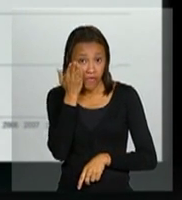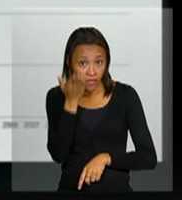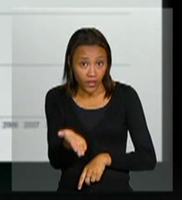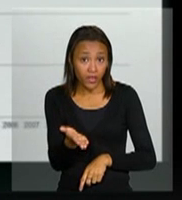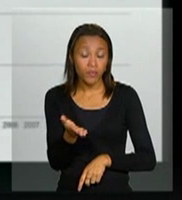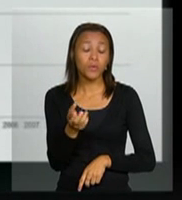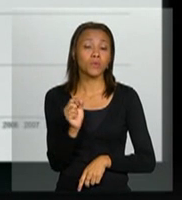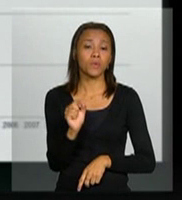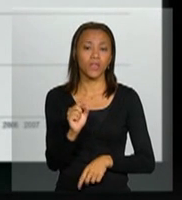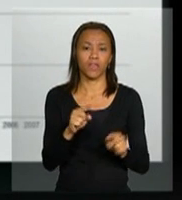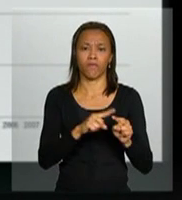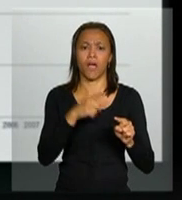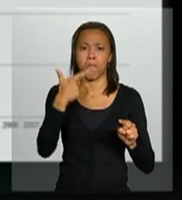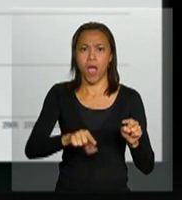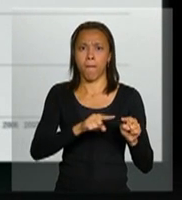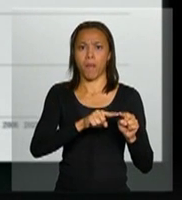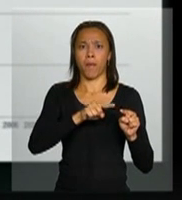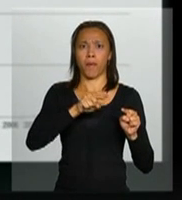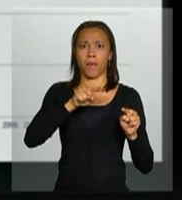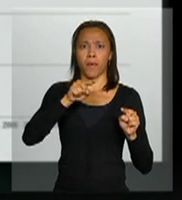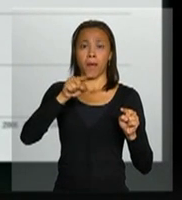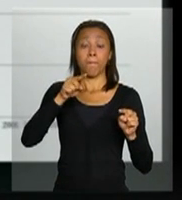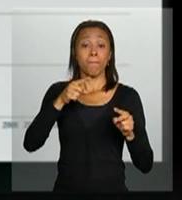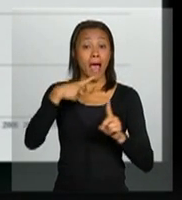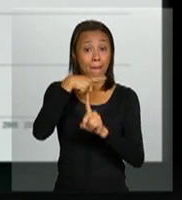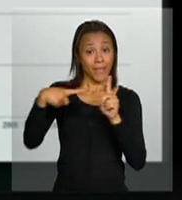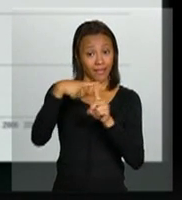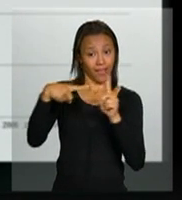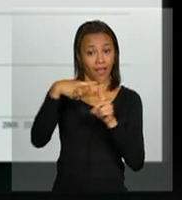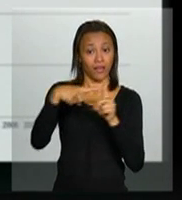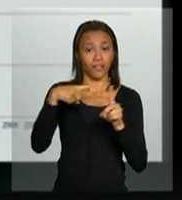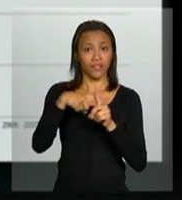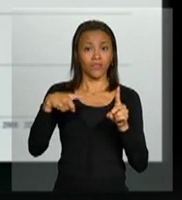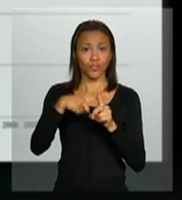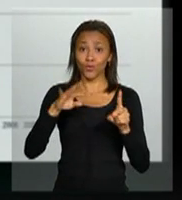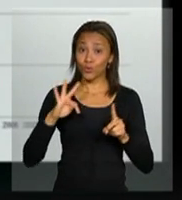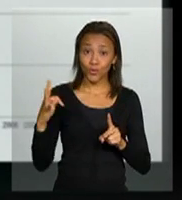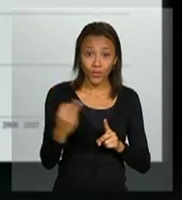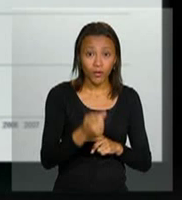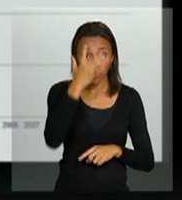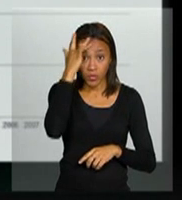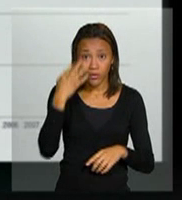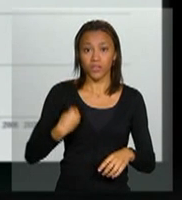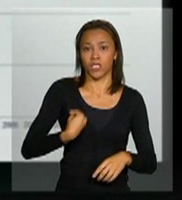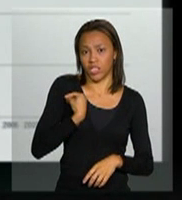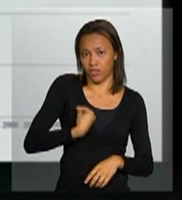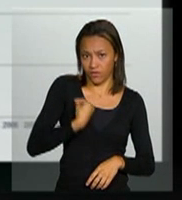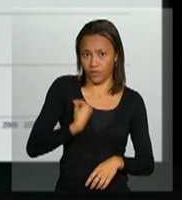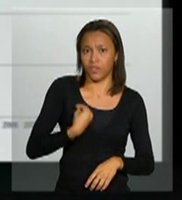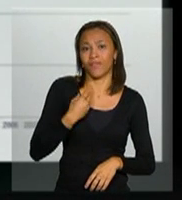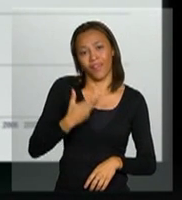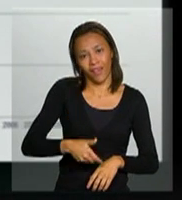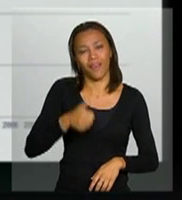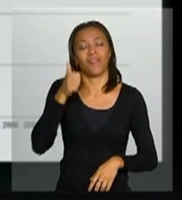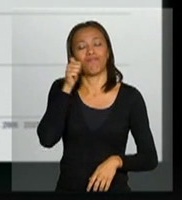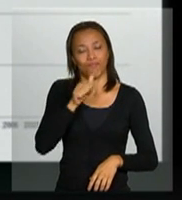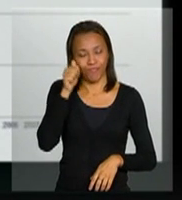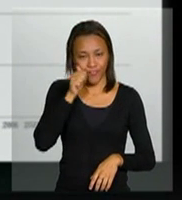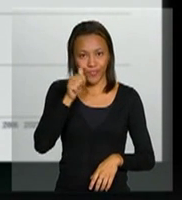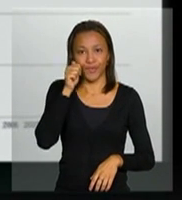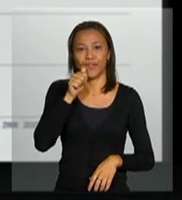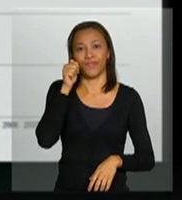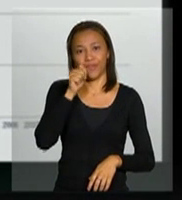crescente. Menos da metade do total das pessoas vivendo são do sexo feminino